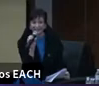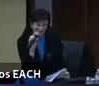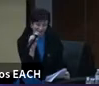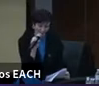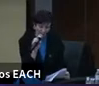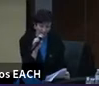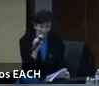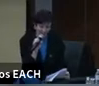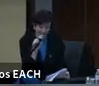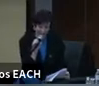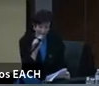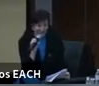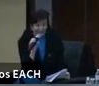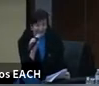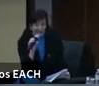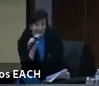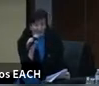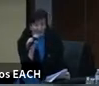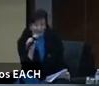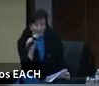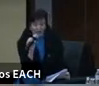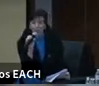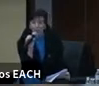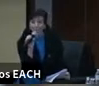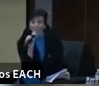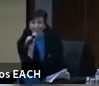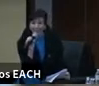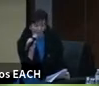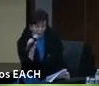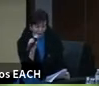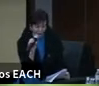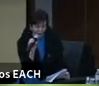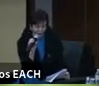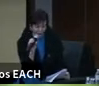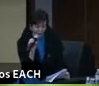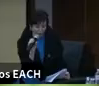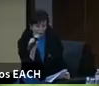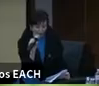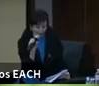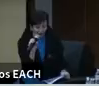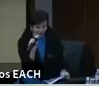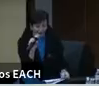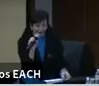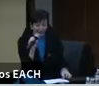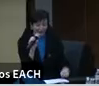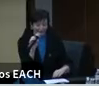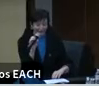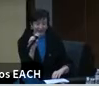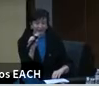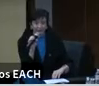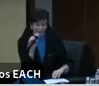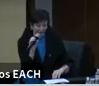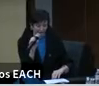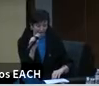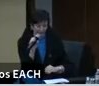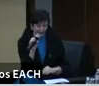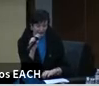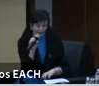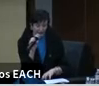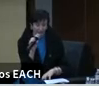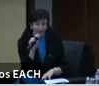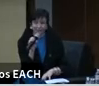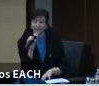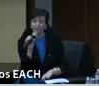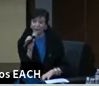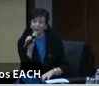e-sports, eles geram mais de um bilhão de dólares por ano, sendo que 30% deste